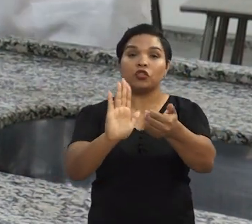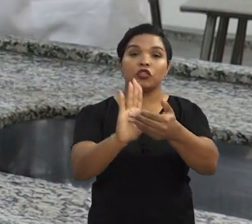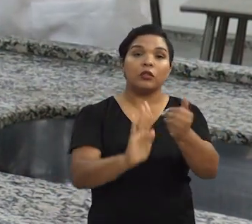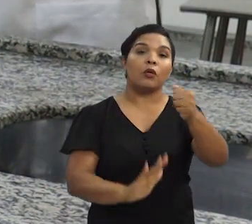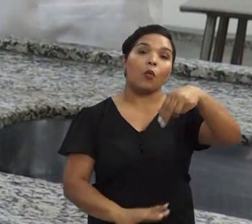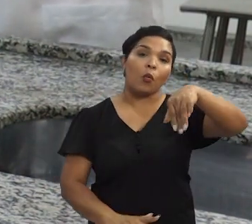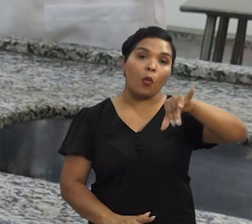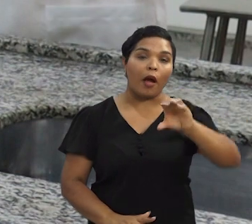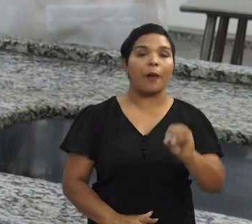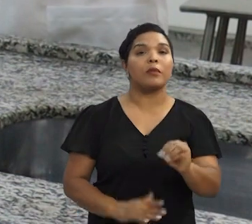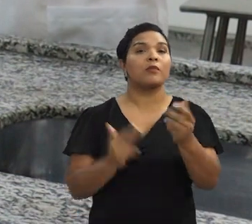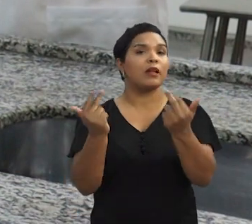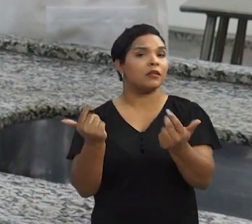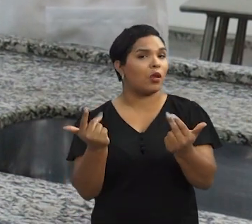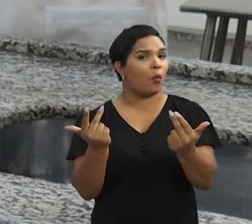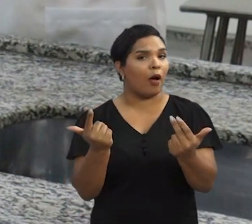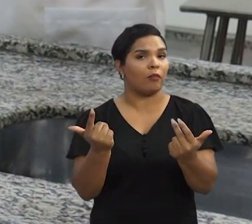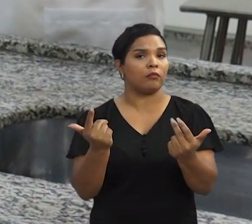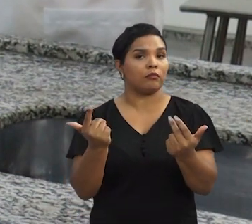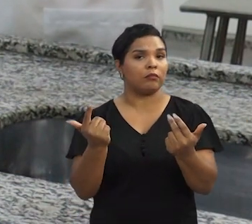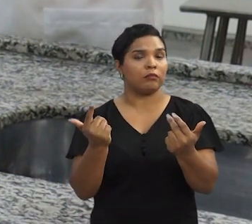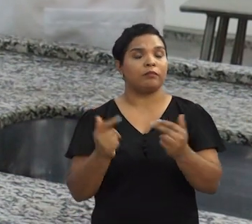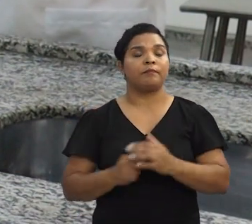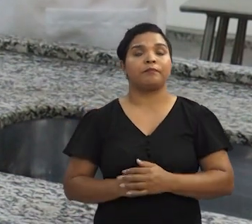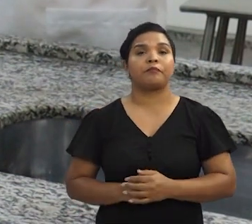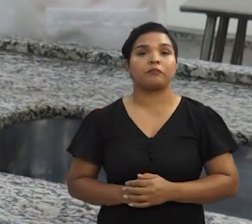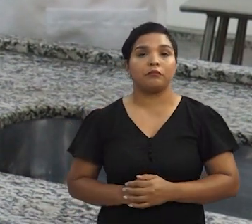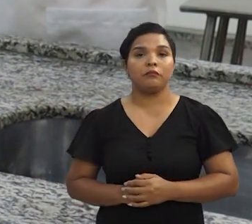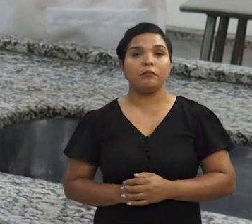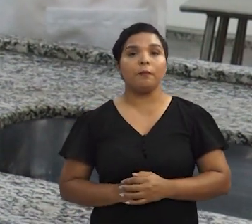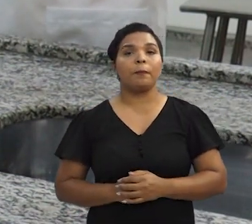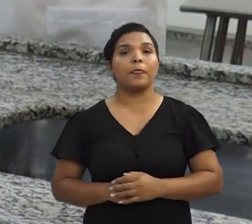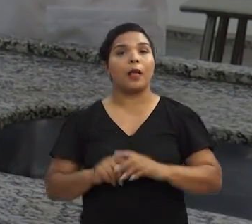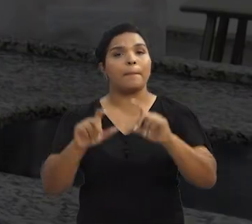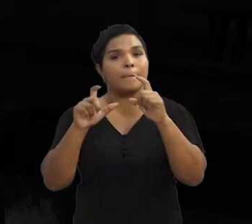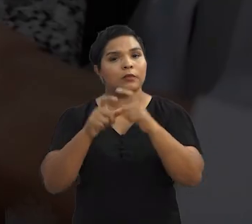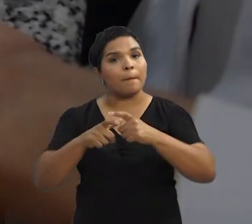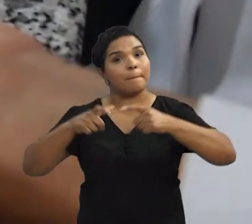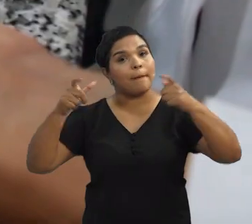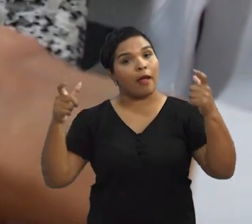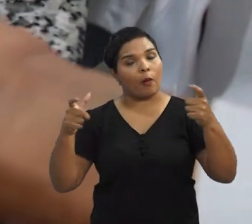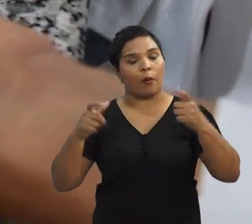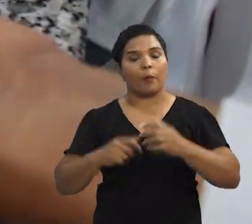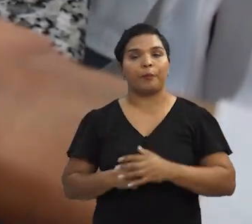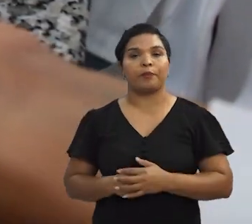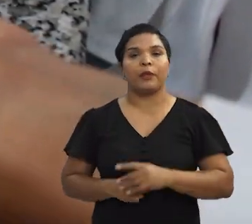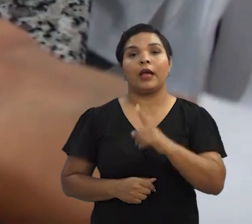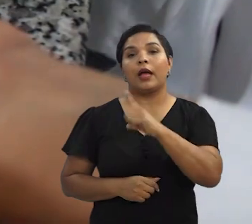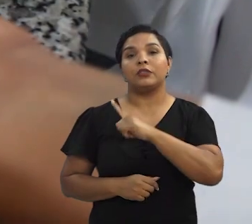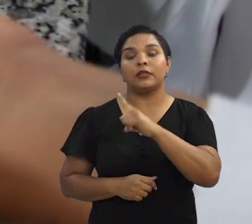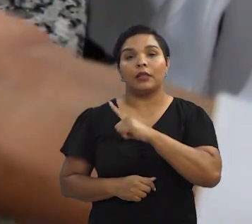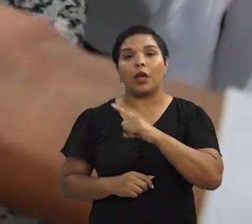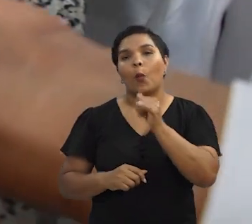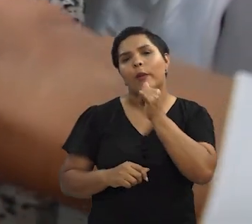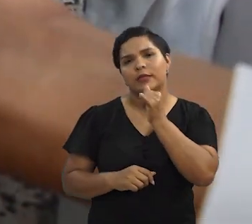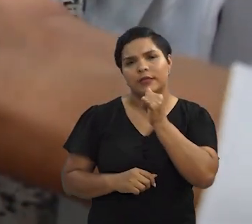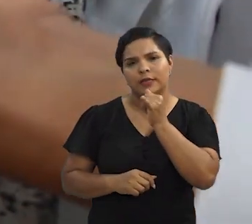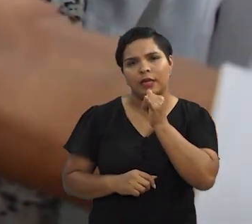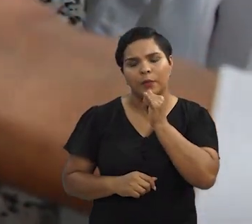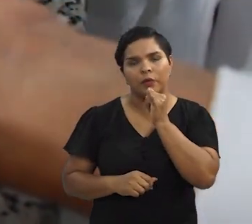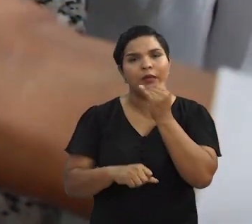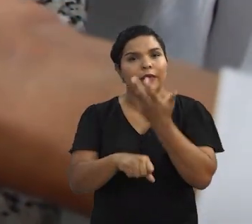mesma metodologia, ou com esse mesmo fluxograma. Metodologia não, com esse mesmo fluxograma, mas em proporções muito maiores. Aqui a gente tem o